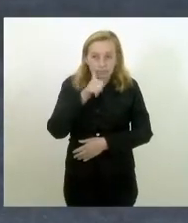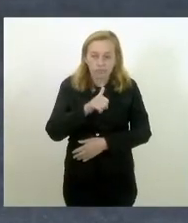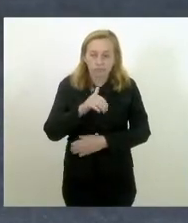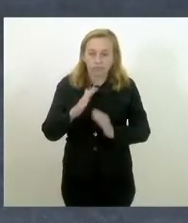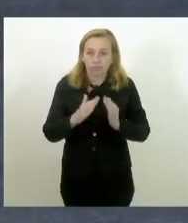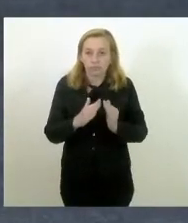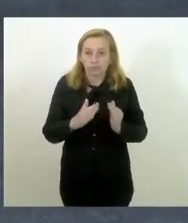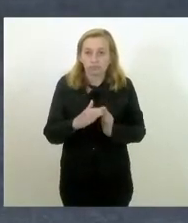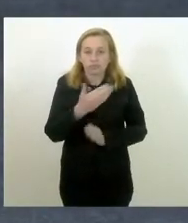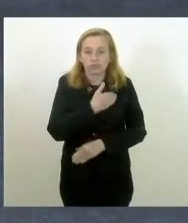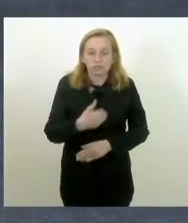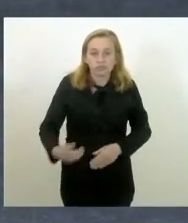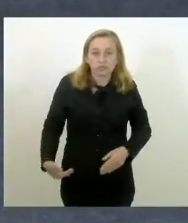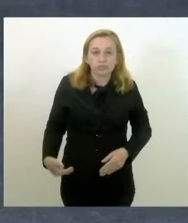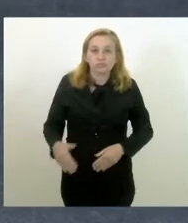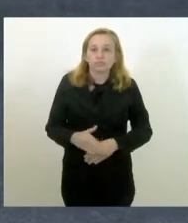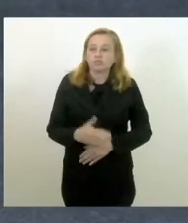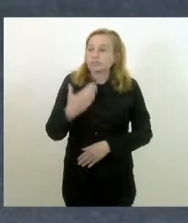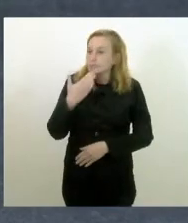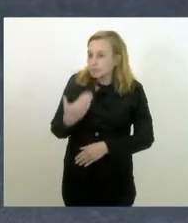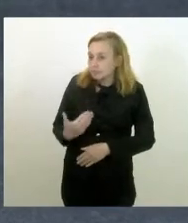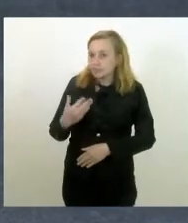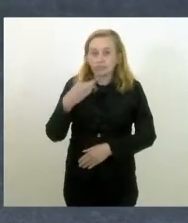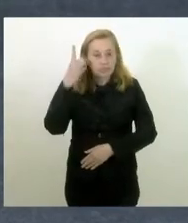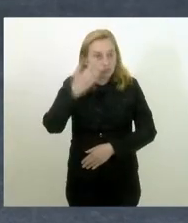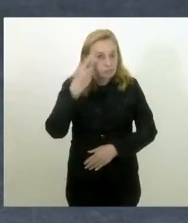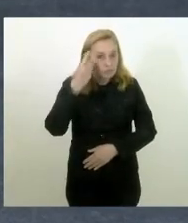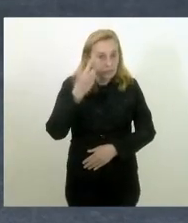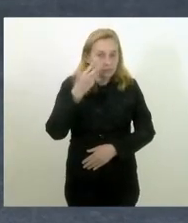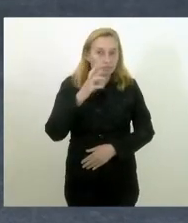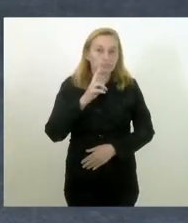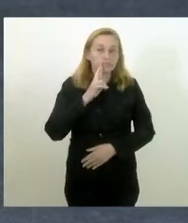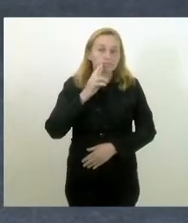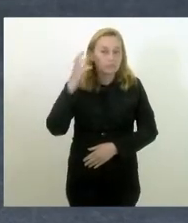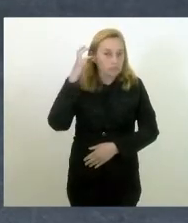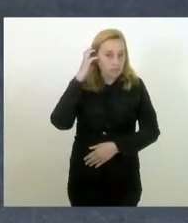governador, então, solicitou que a deputada Rosana Félix